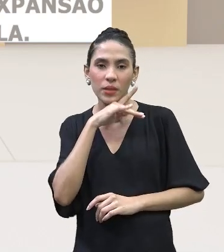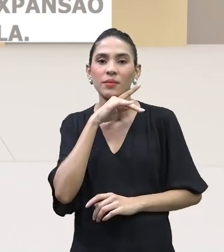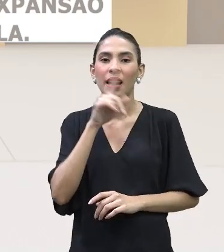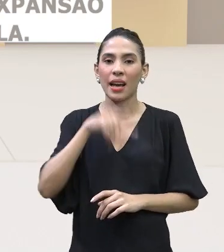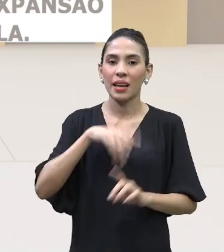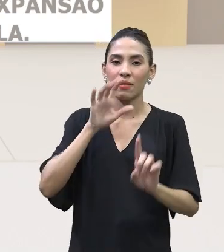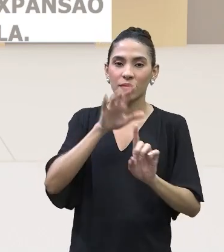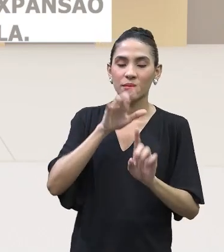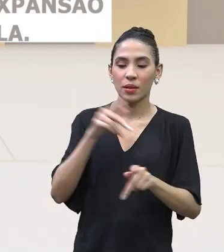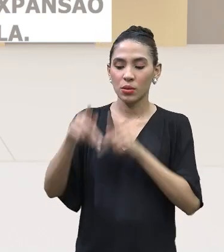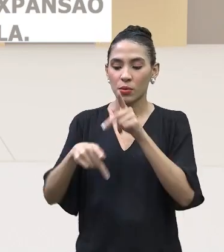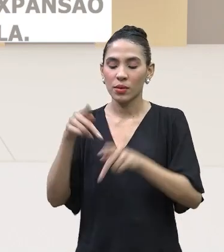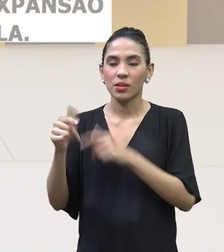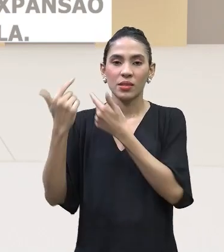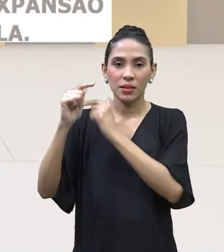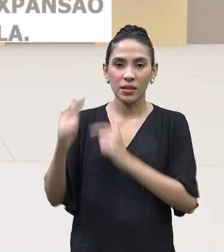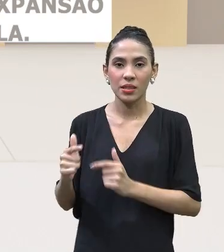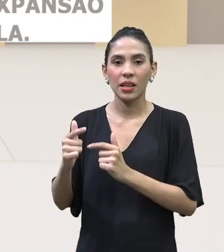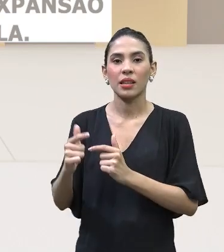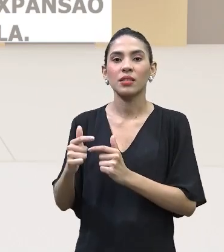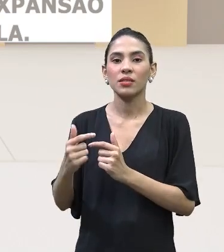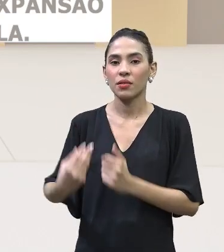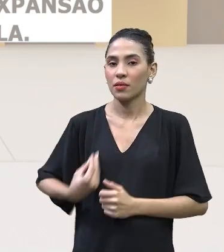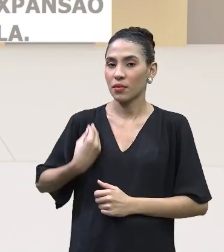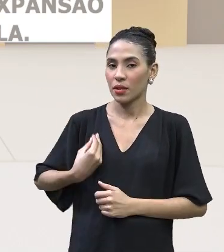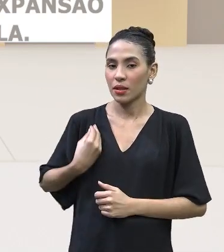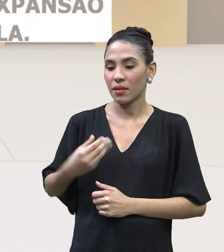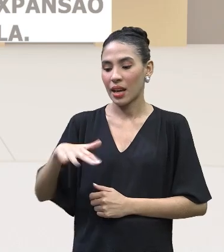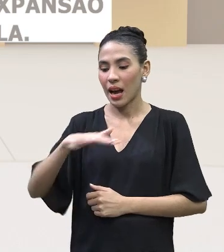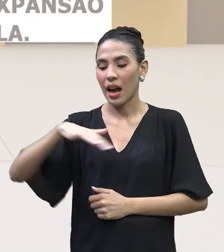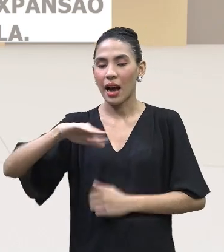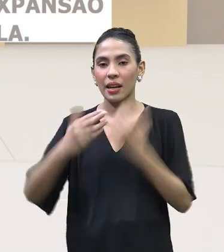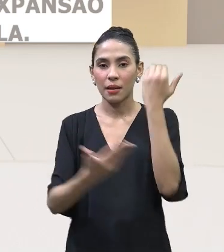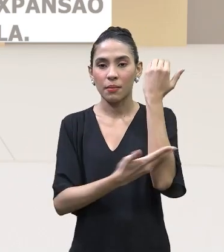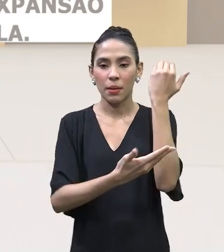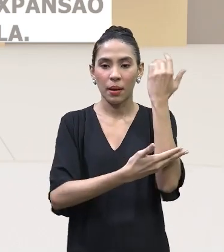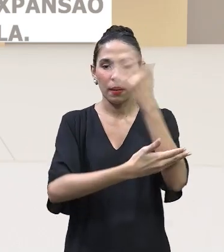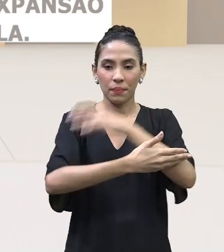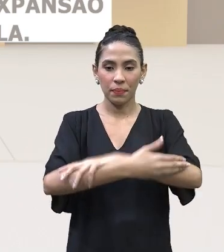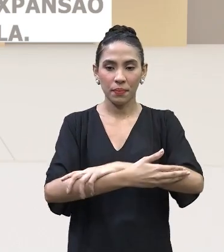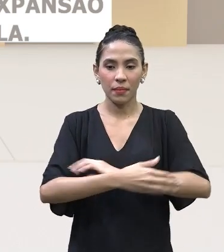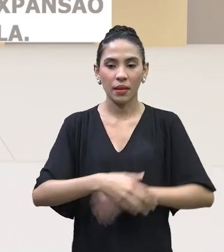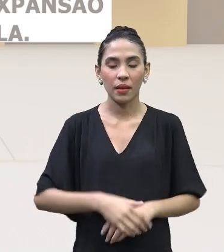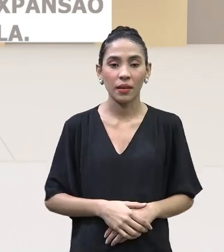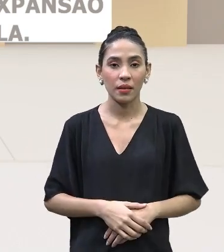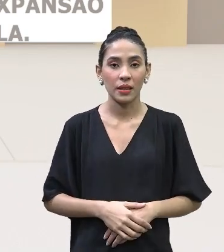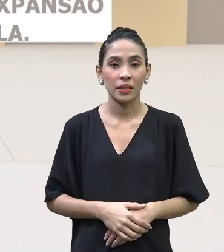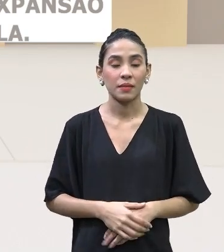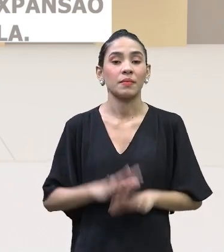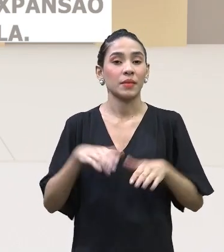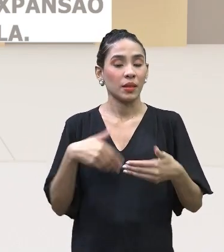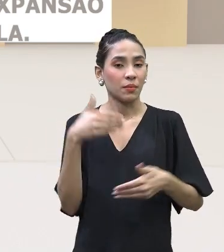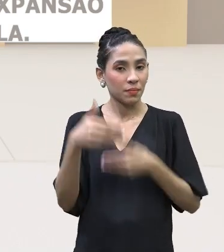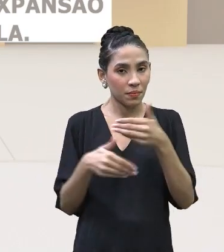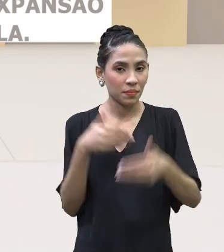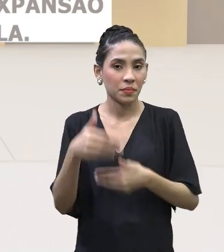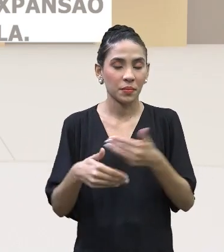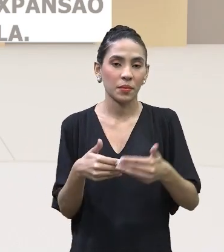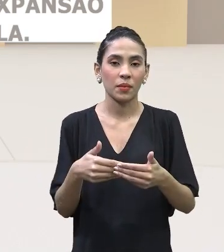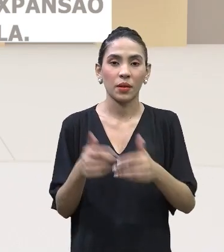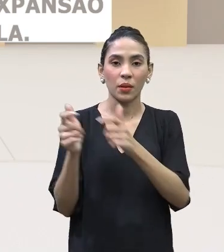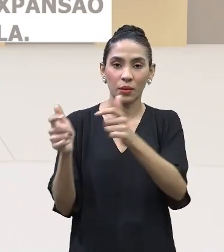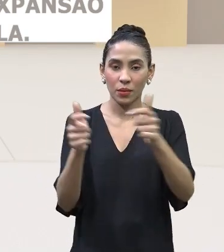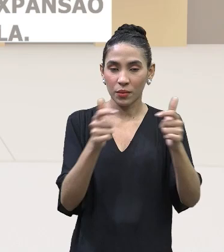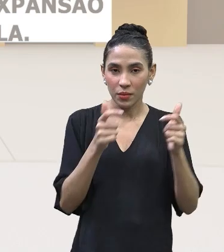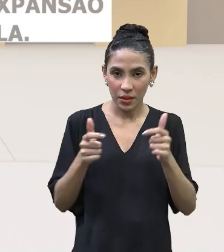parte das populações tradicionais que moram nas áreas desmatadas, professora. Exatamente. Então, agora a gente vai, já passamos por essa parte de